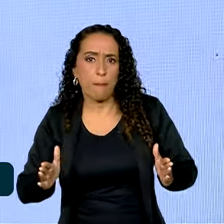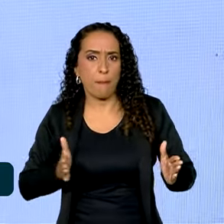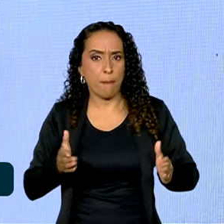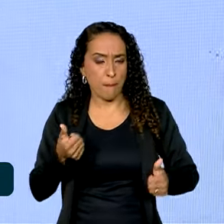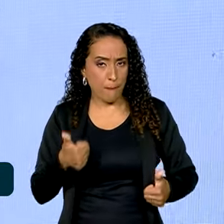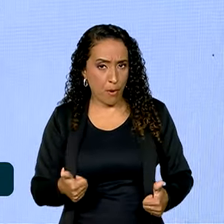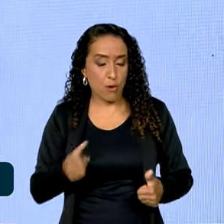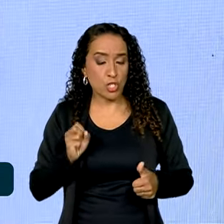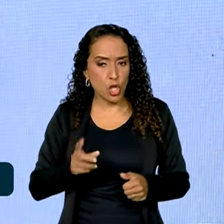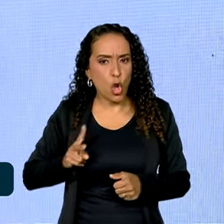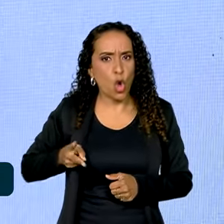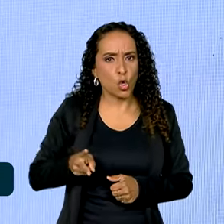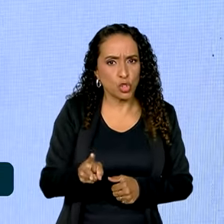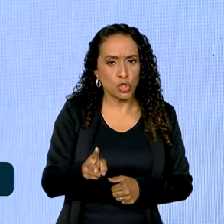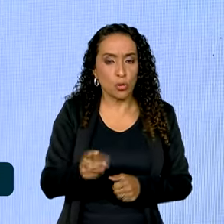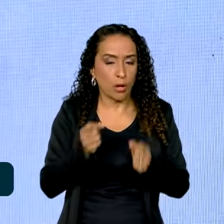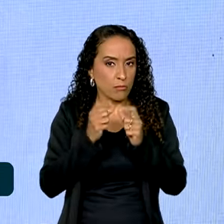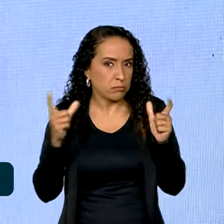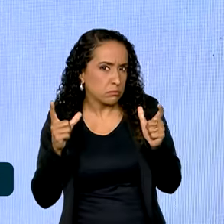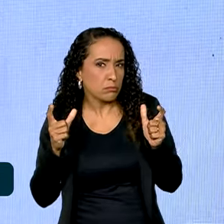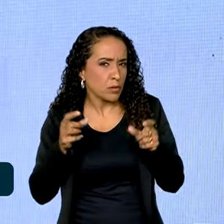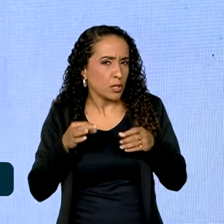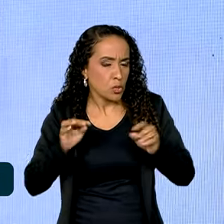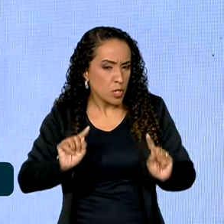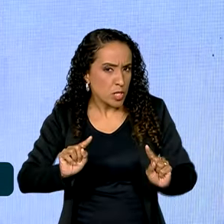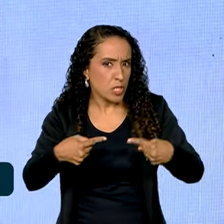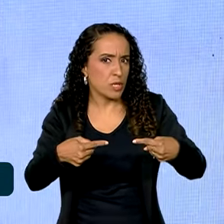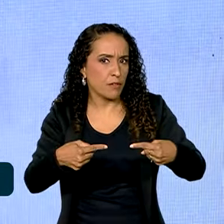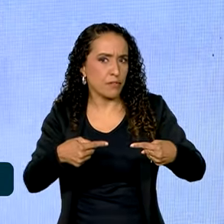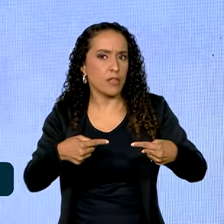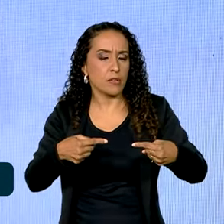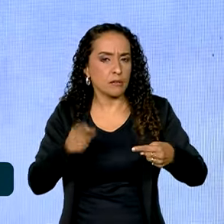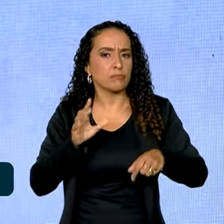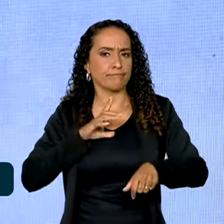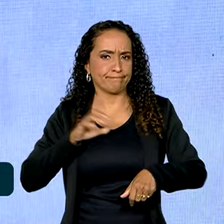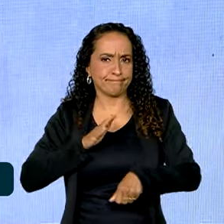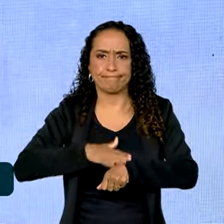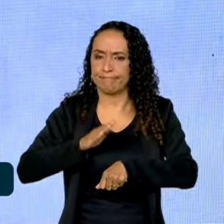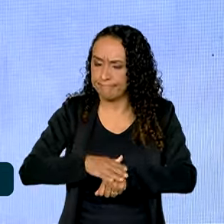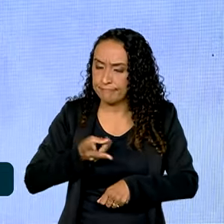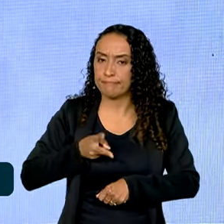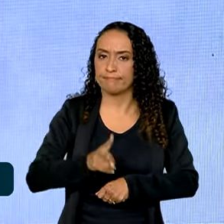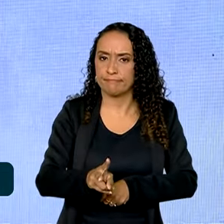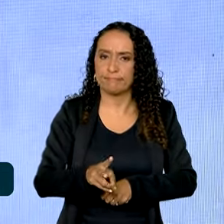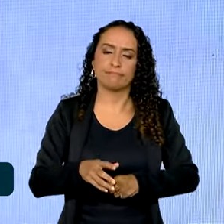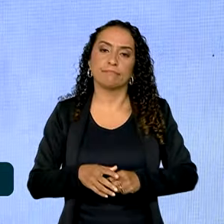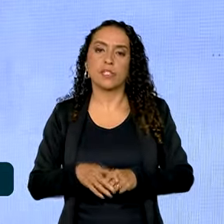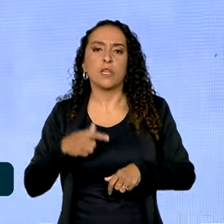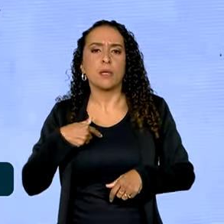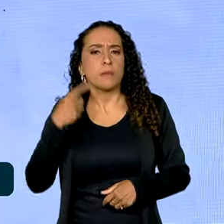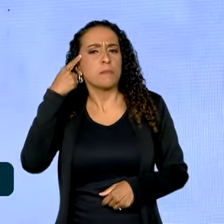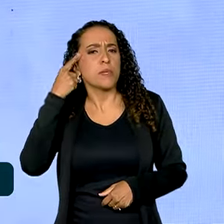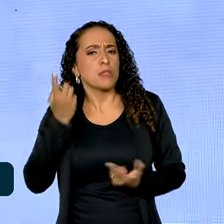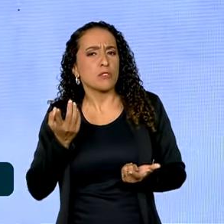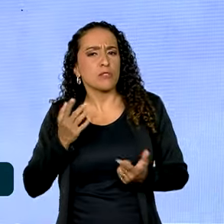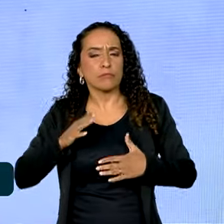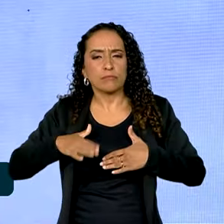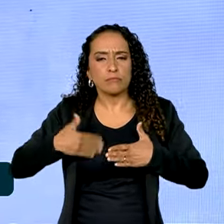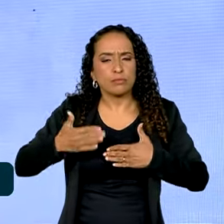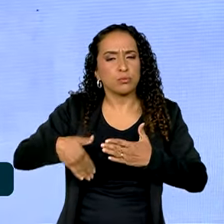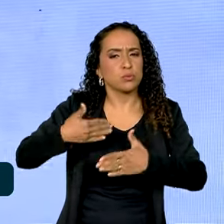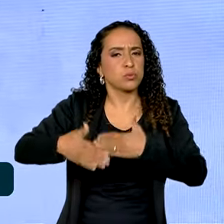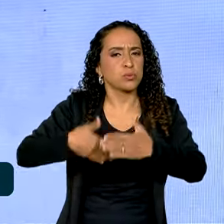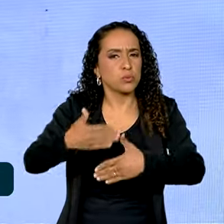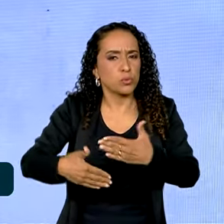atento aos desafios que são presentes, que estão presentes, eu penso que quando os ventos